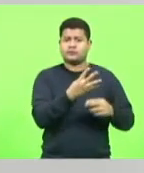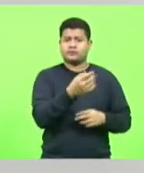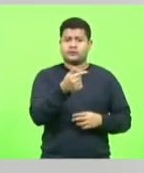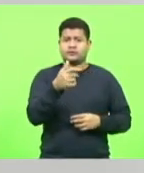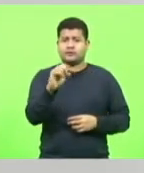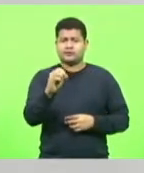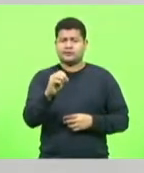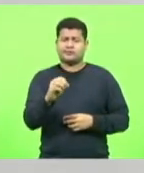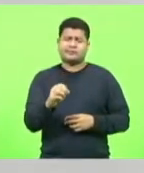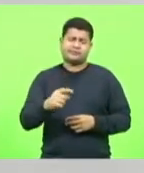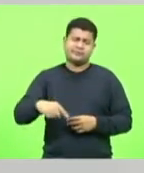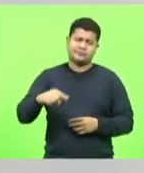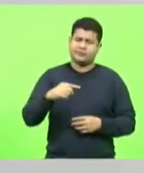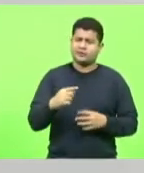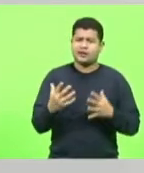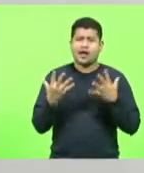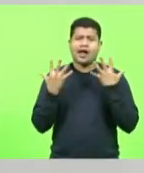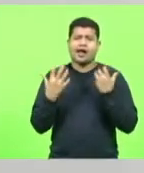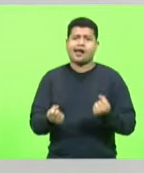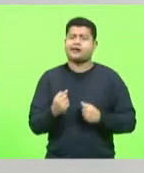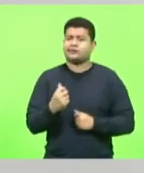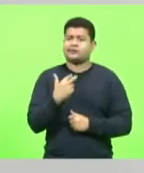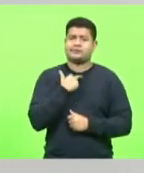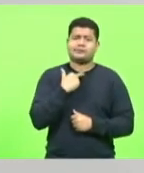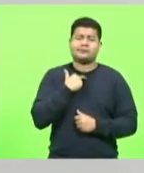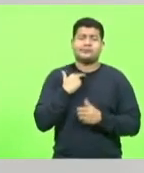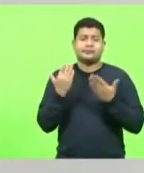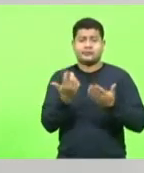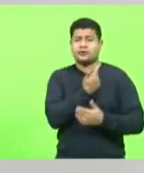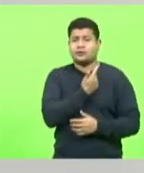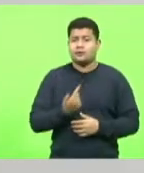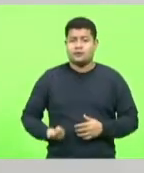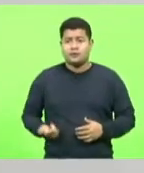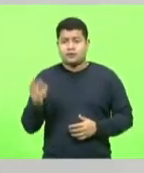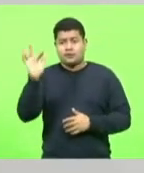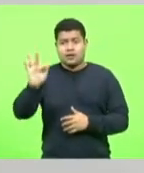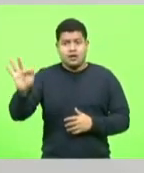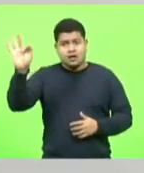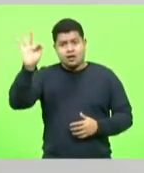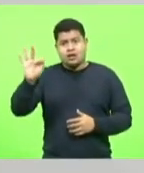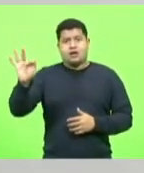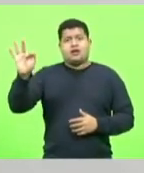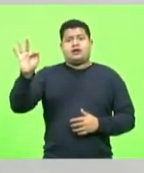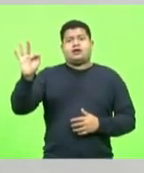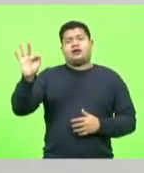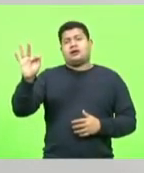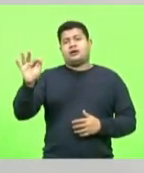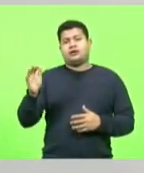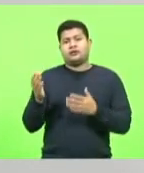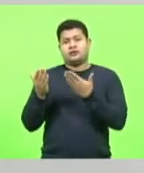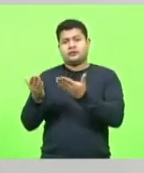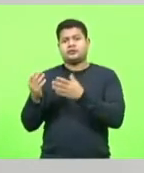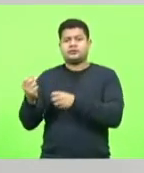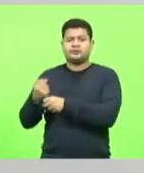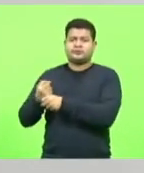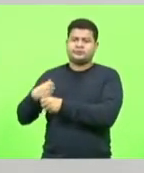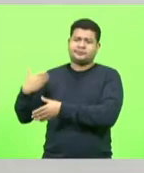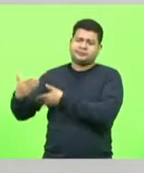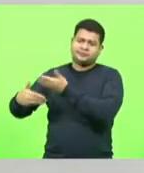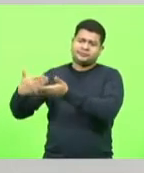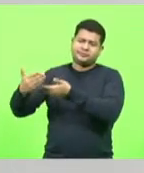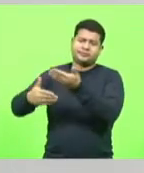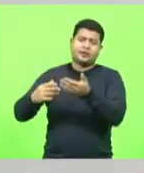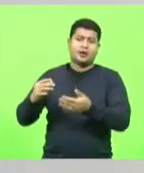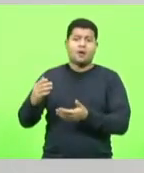inadmissível que o governo federal passou nos governos passados, Dilma e Lula,